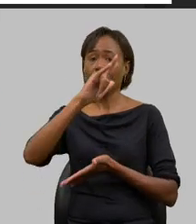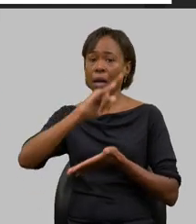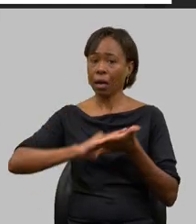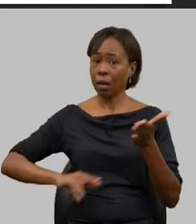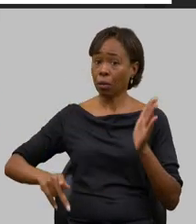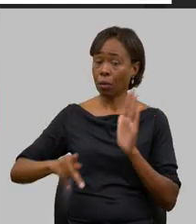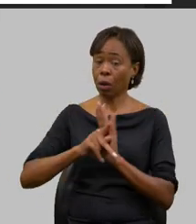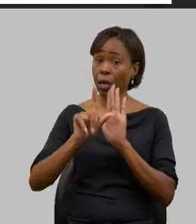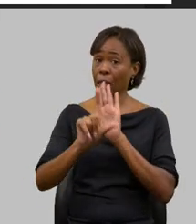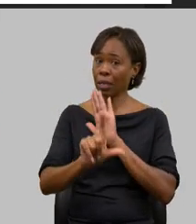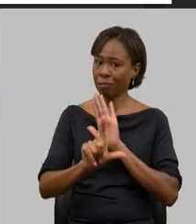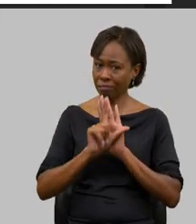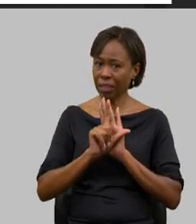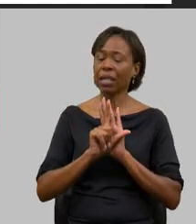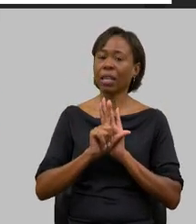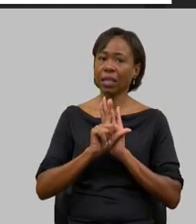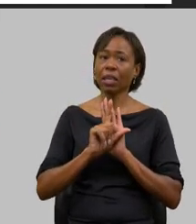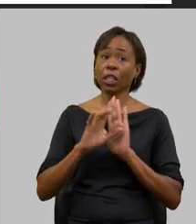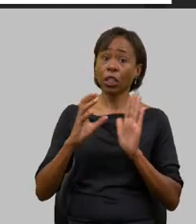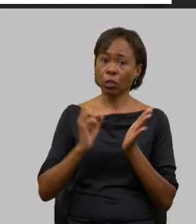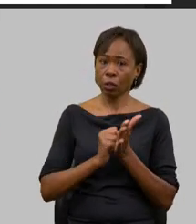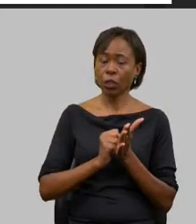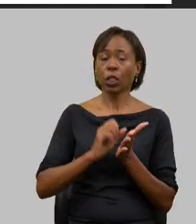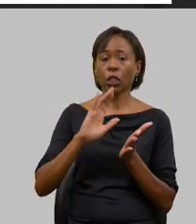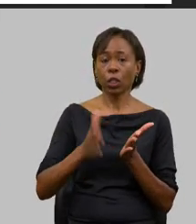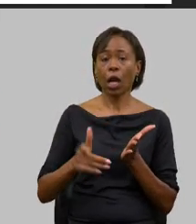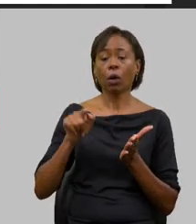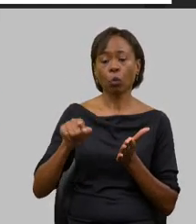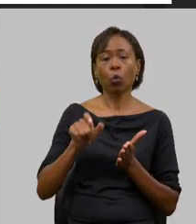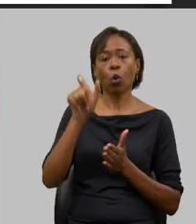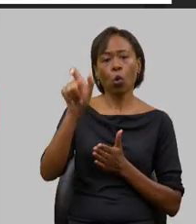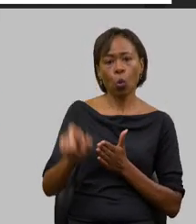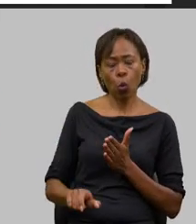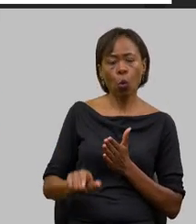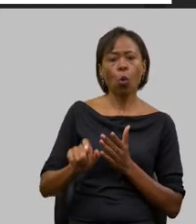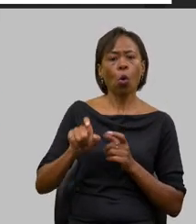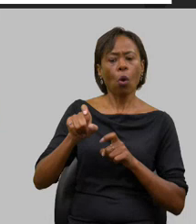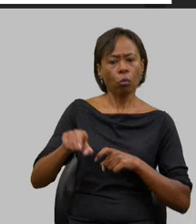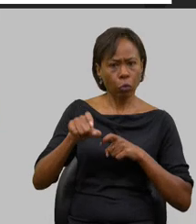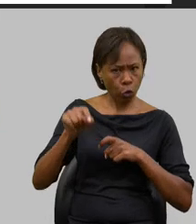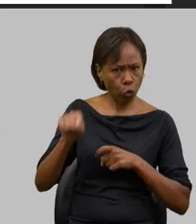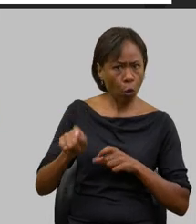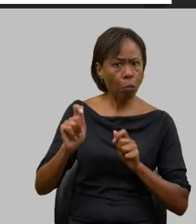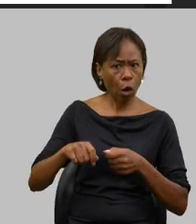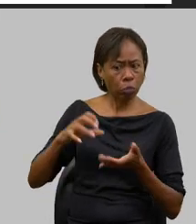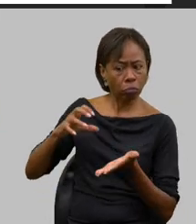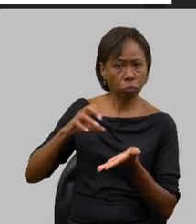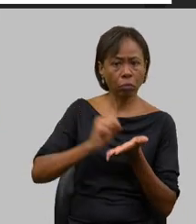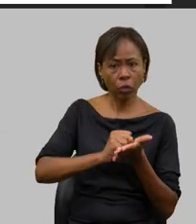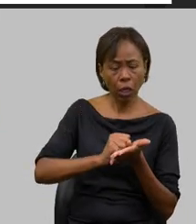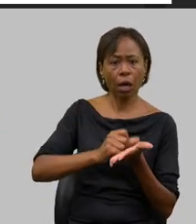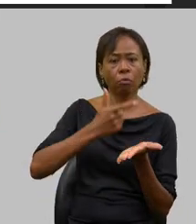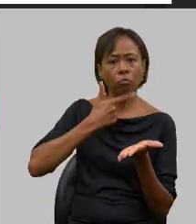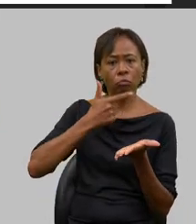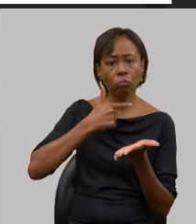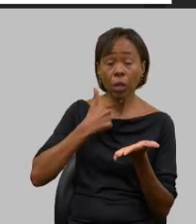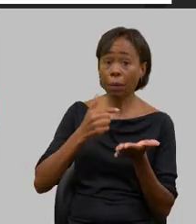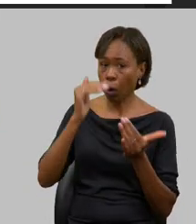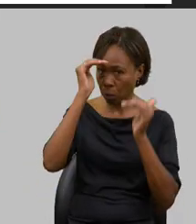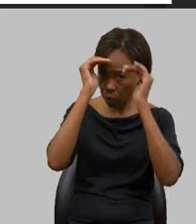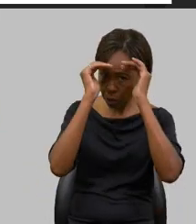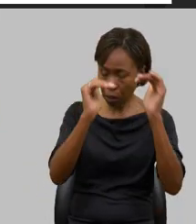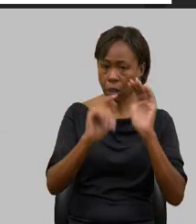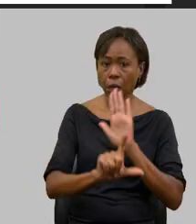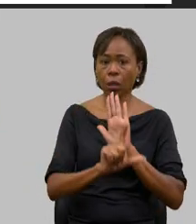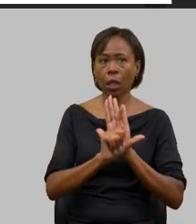vem proporcionar que o produtor registre o seu estabelecimento produza dentro da legalidade para vocês terem uma ideia em